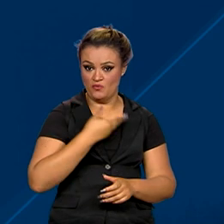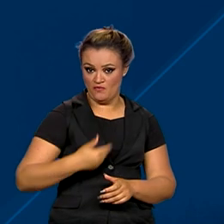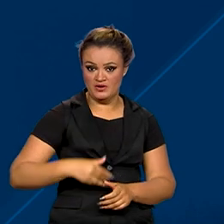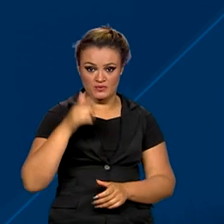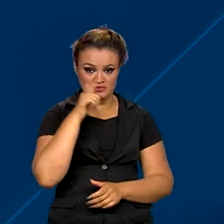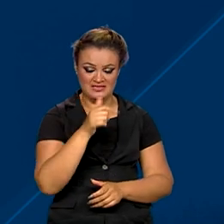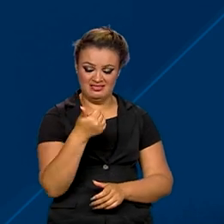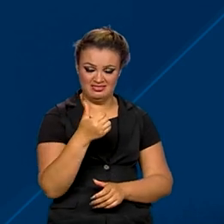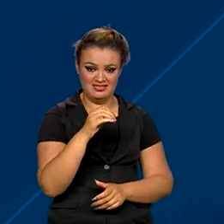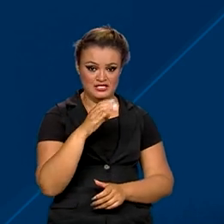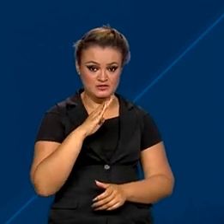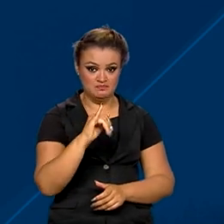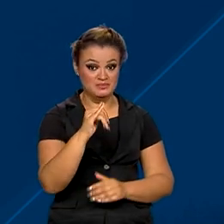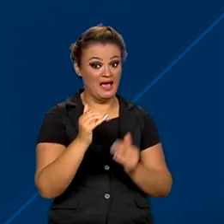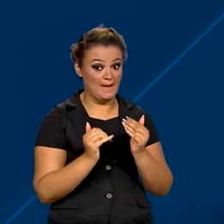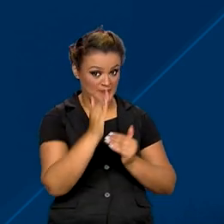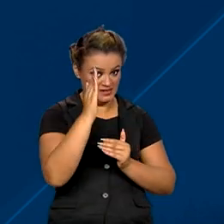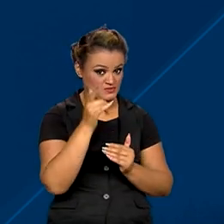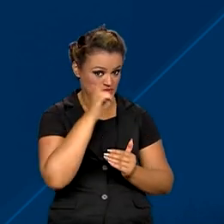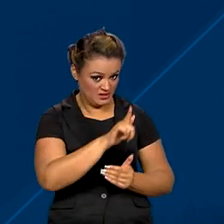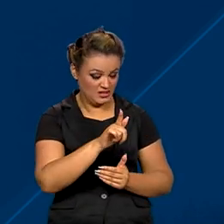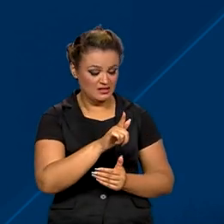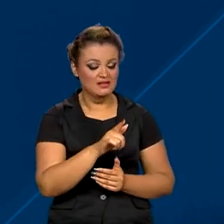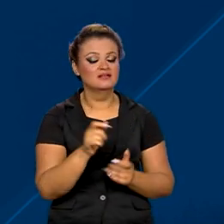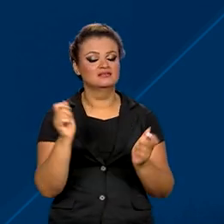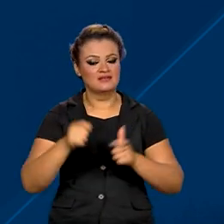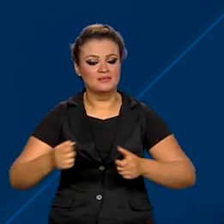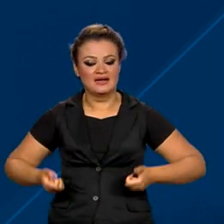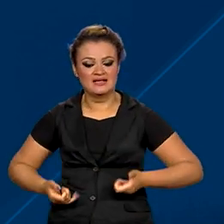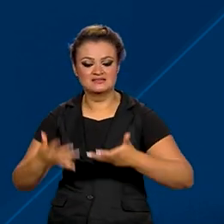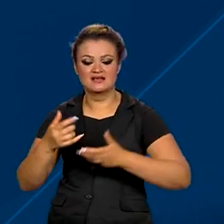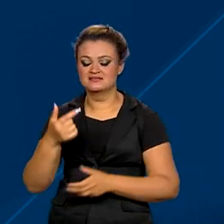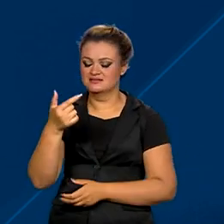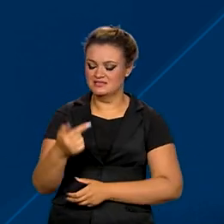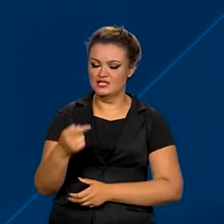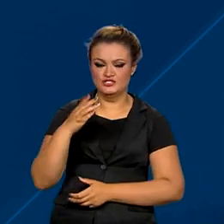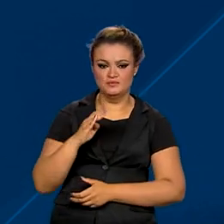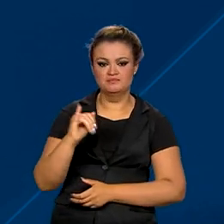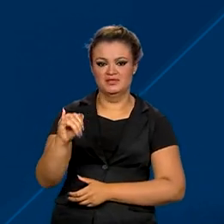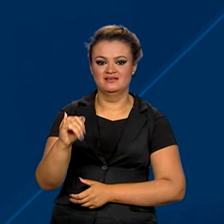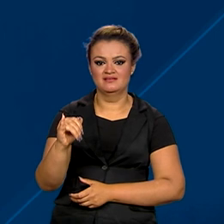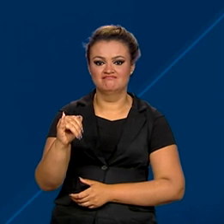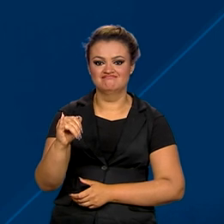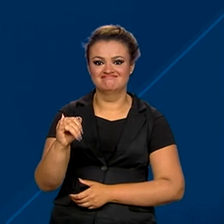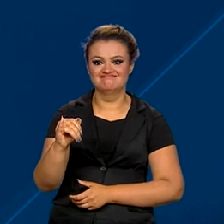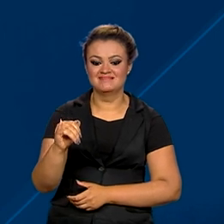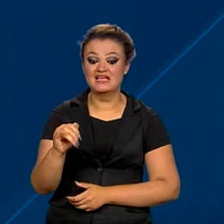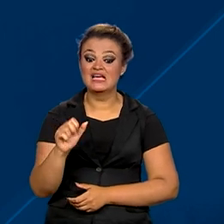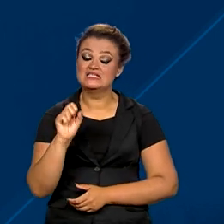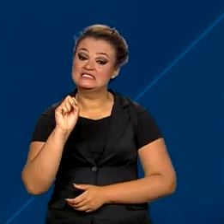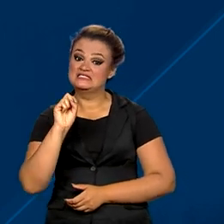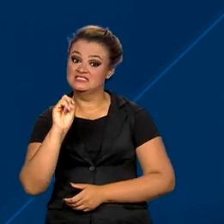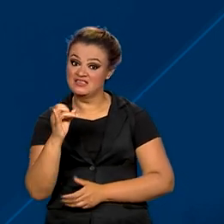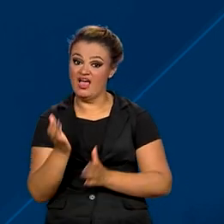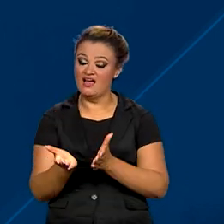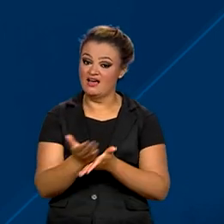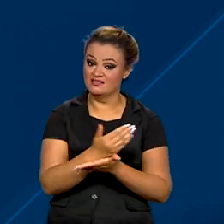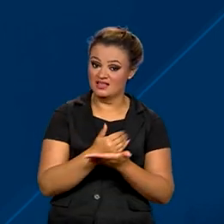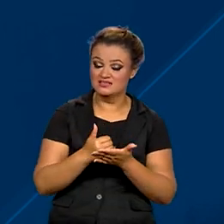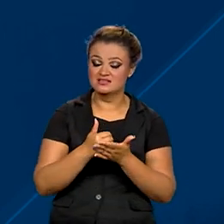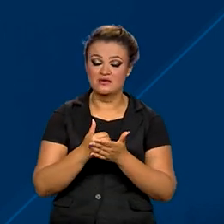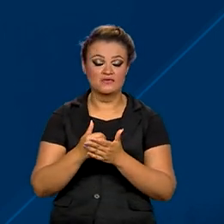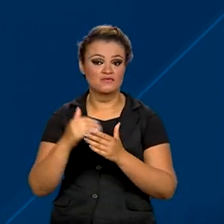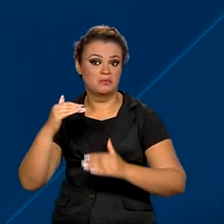a mais do que era previsto, poderá gastar R 7 bilhões extras. Caso a arrecadação